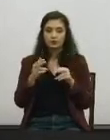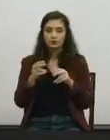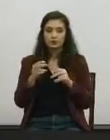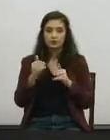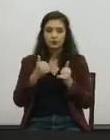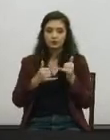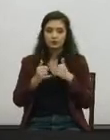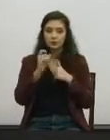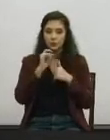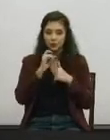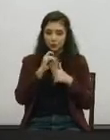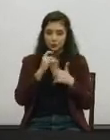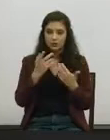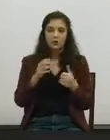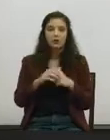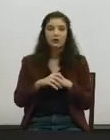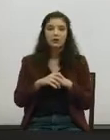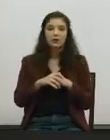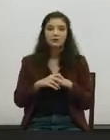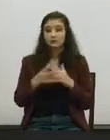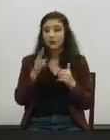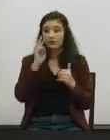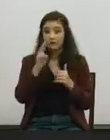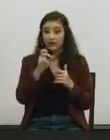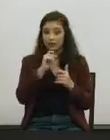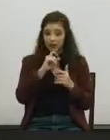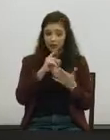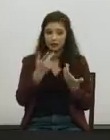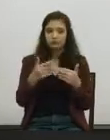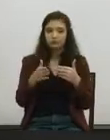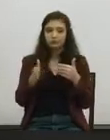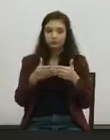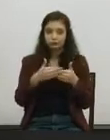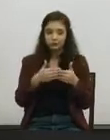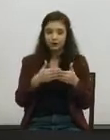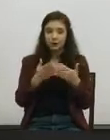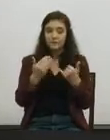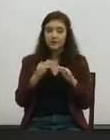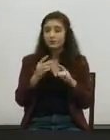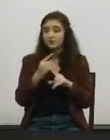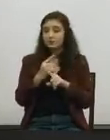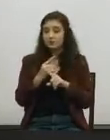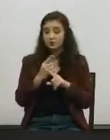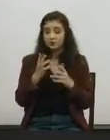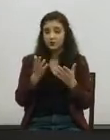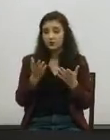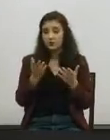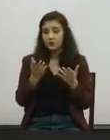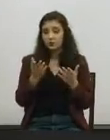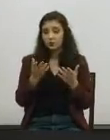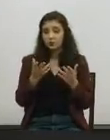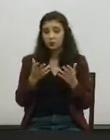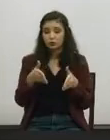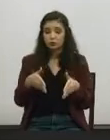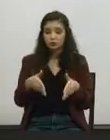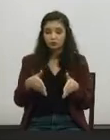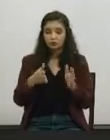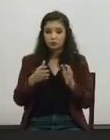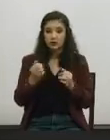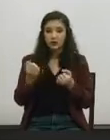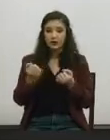funcionar. Ah, ok. Portanto, temos, como vemos ali, vias que estão cortadas ao trânsito e, no entanto, descobrimos que o trânsito